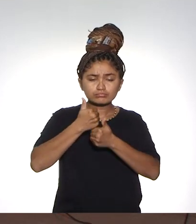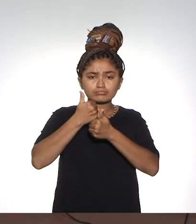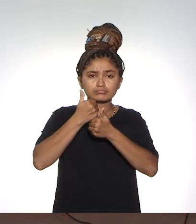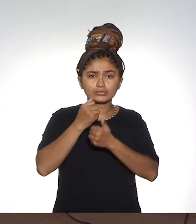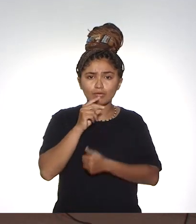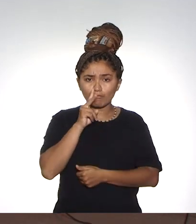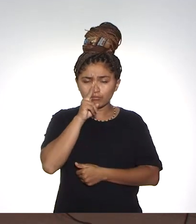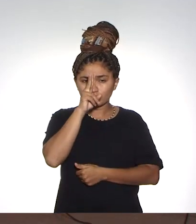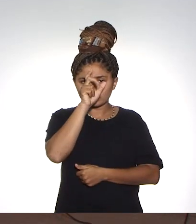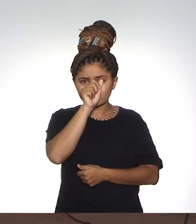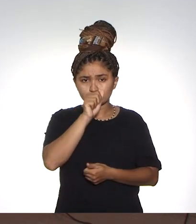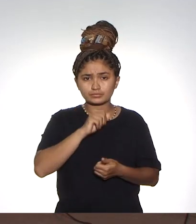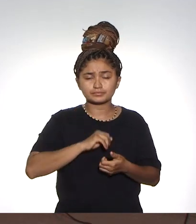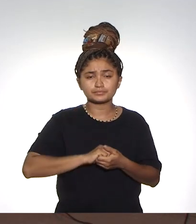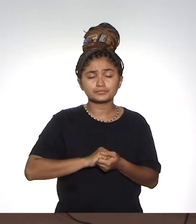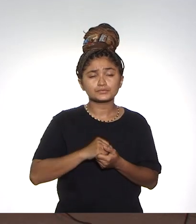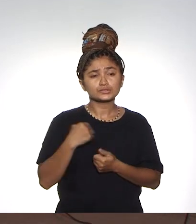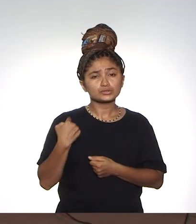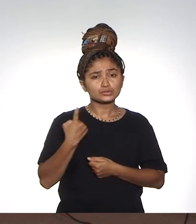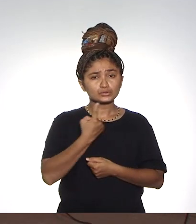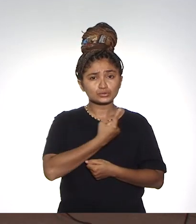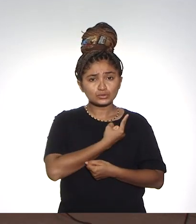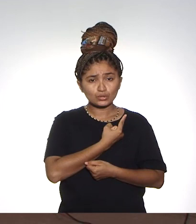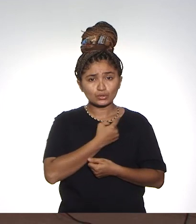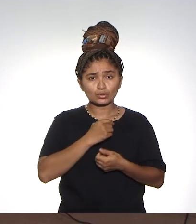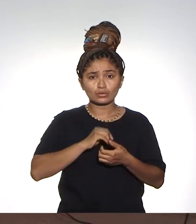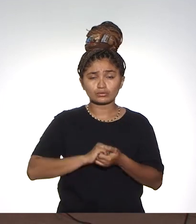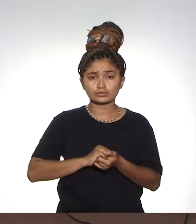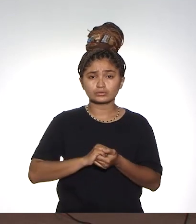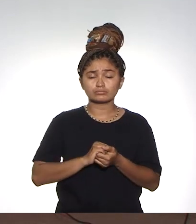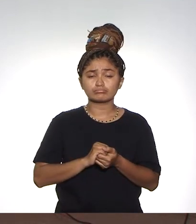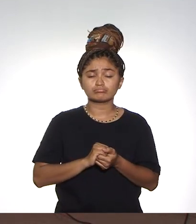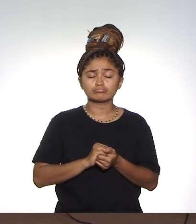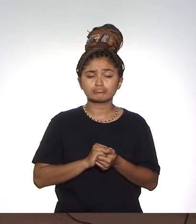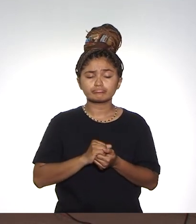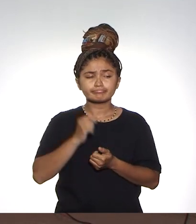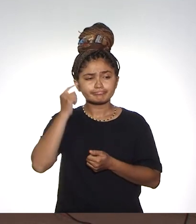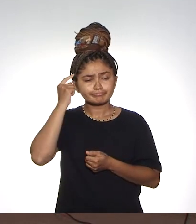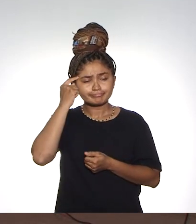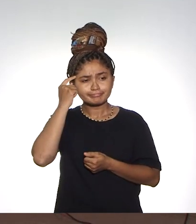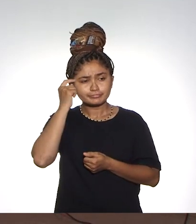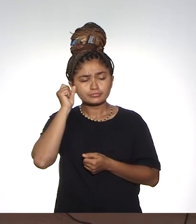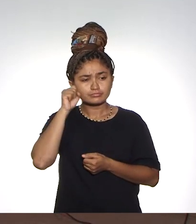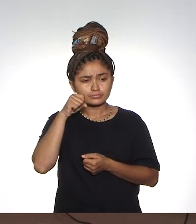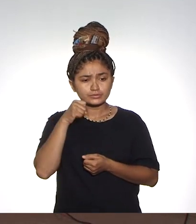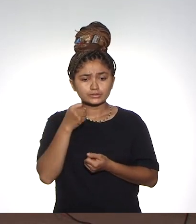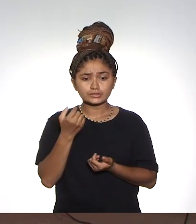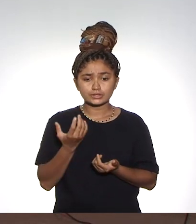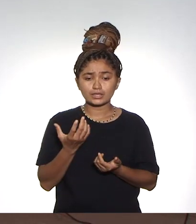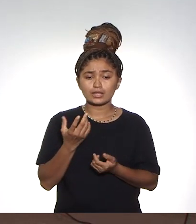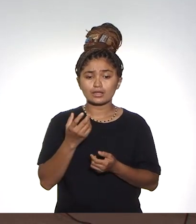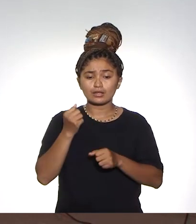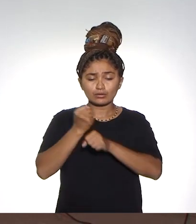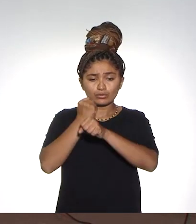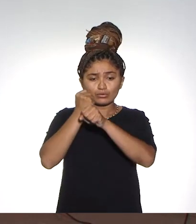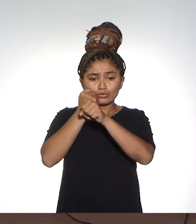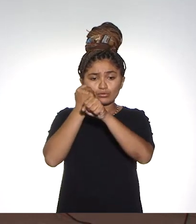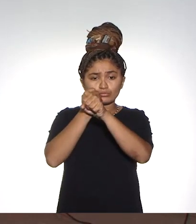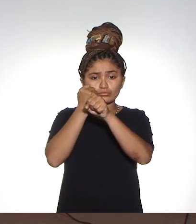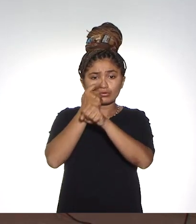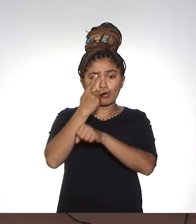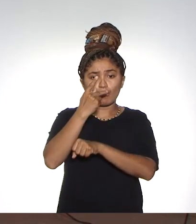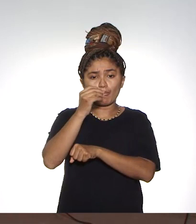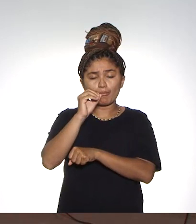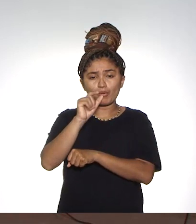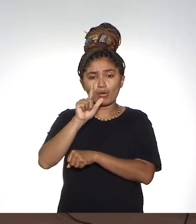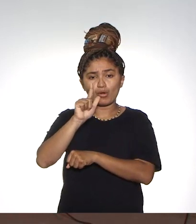vez mais esse apoio. Nós vamos, com certeza, o professor Geraldo vai comentar sobre a construção da policlínica, e esse